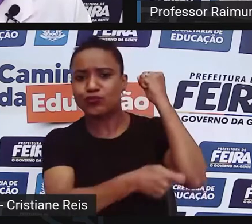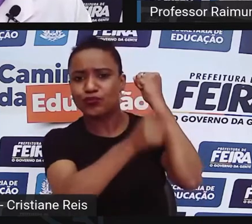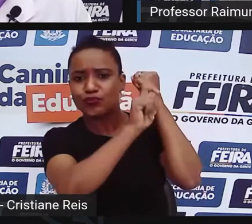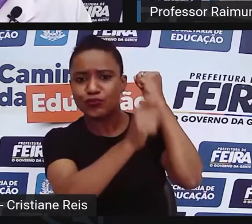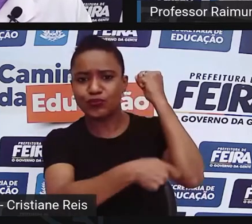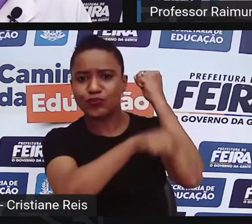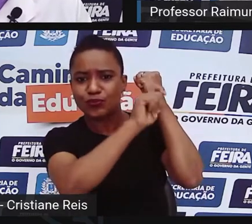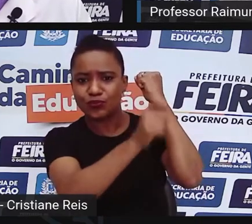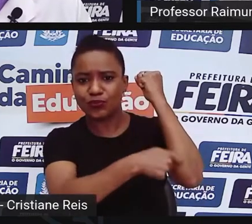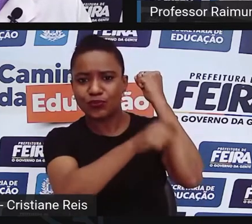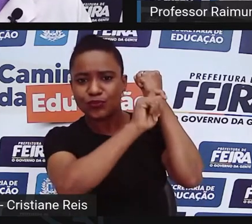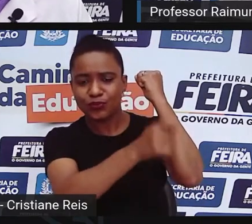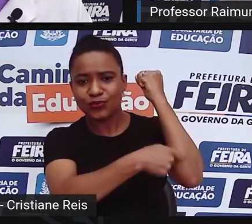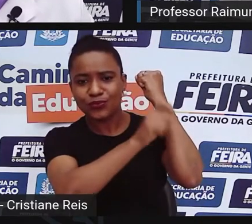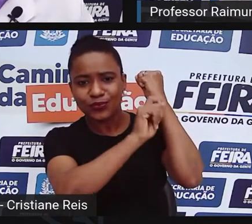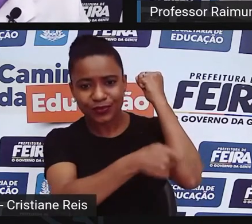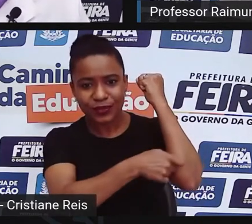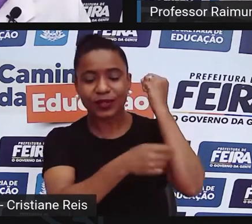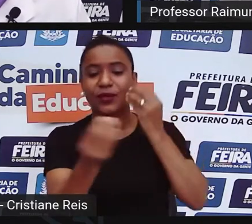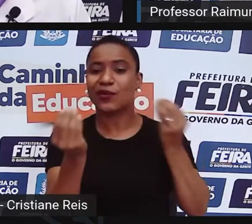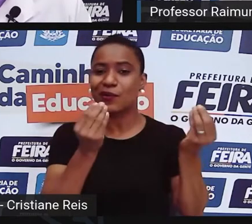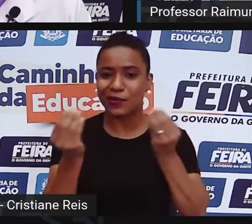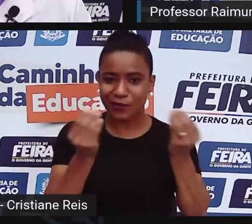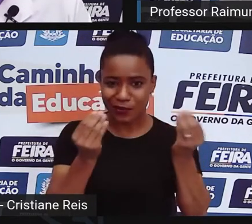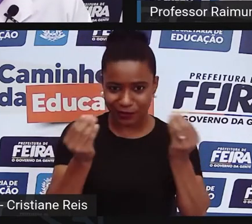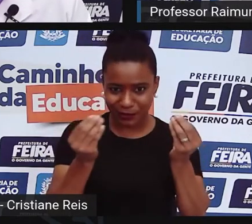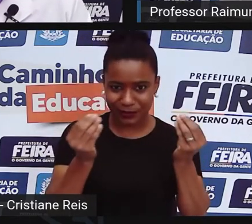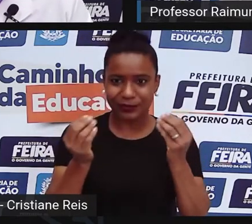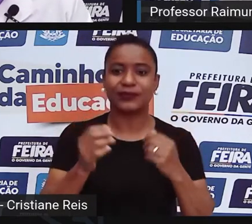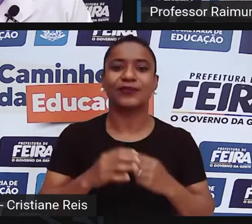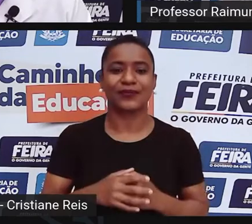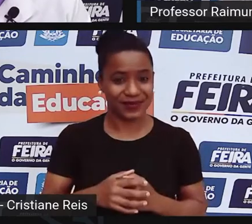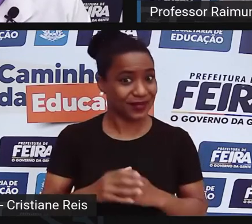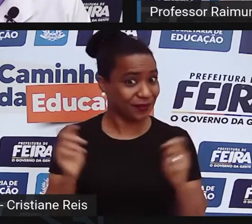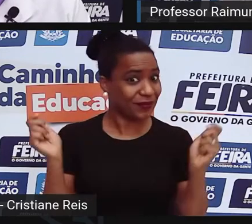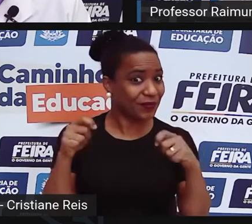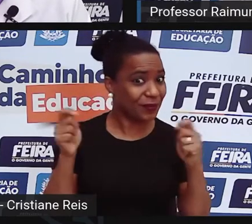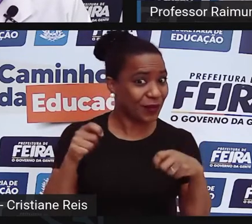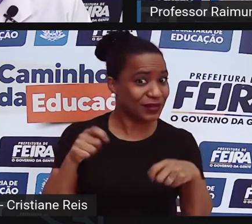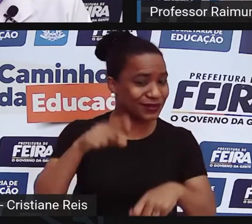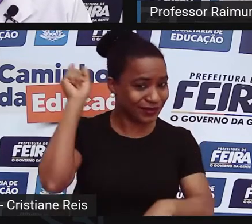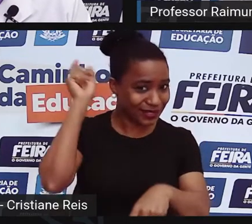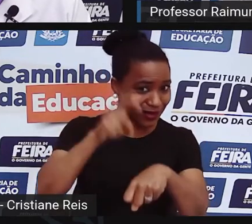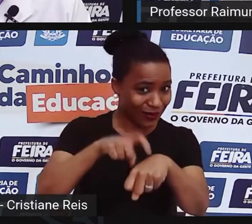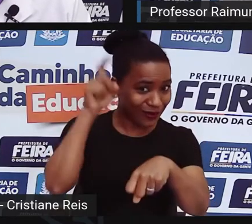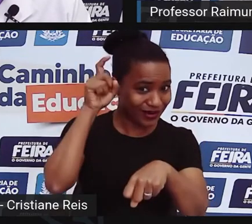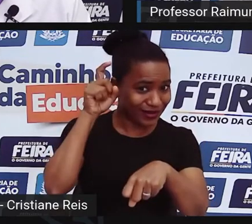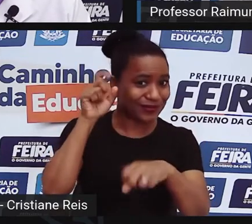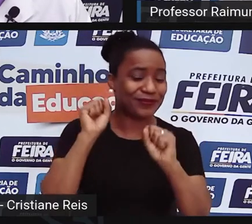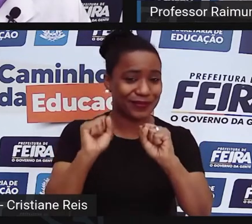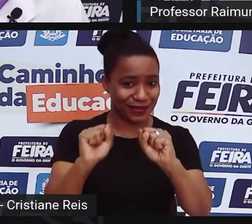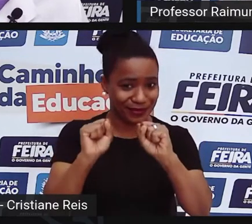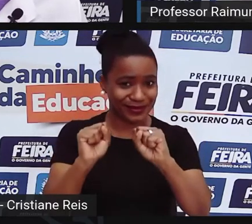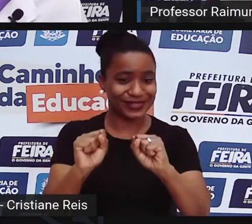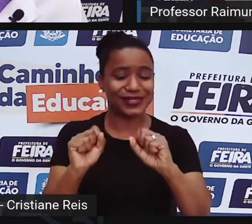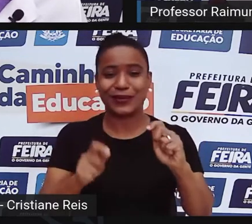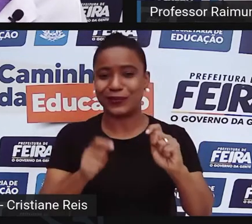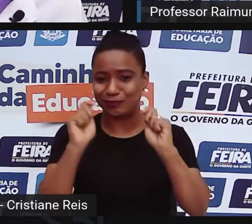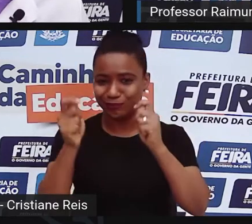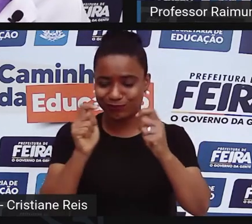aí da prática da capoeira para a gente. topa? Ah, na hora agora. Sim, canto sim.